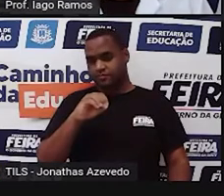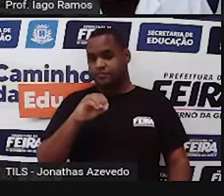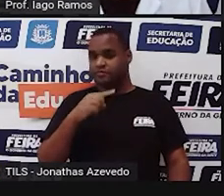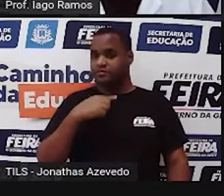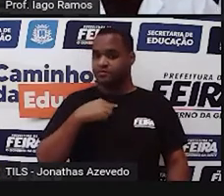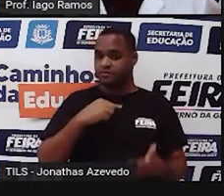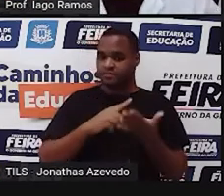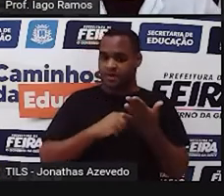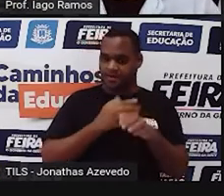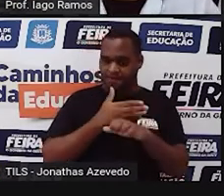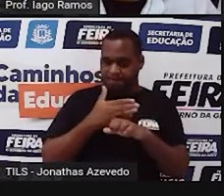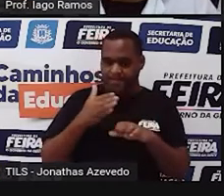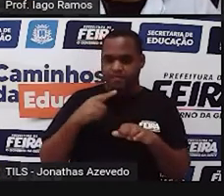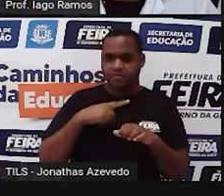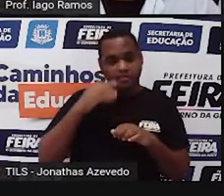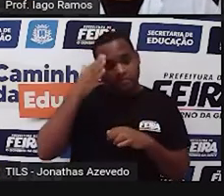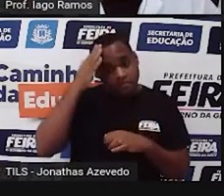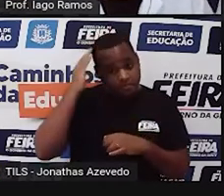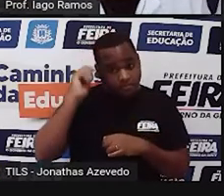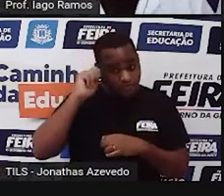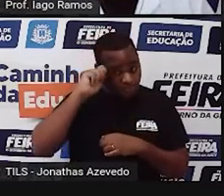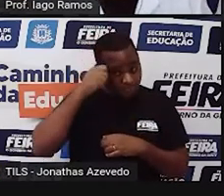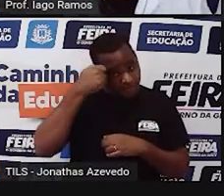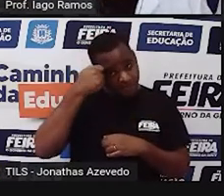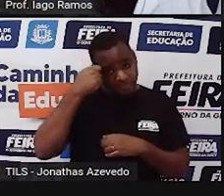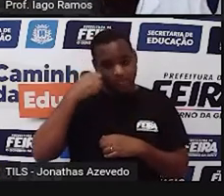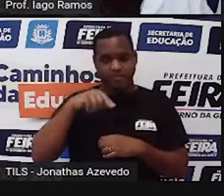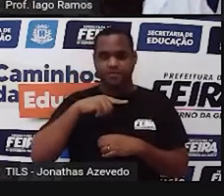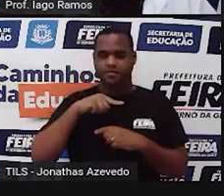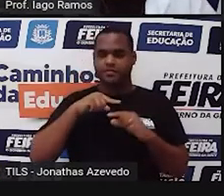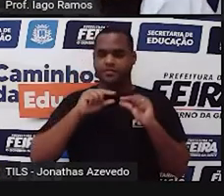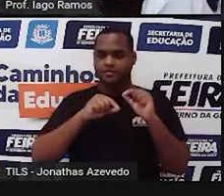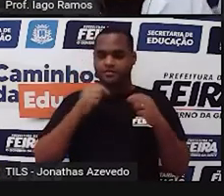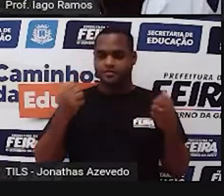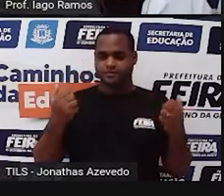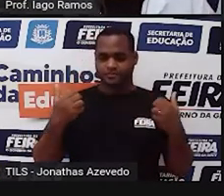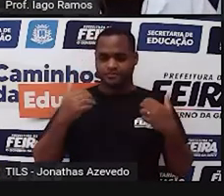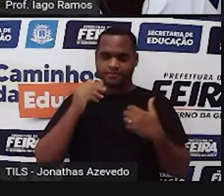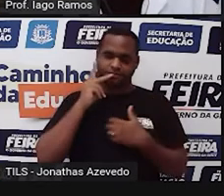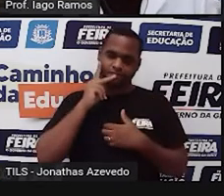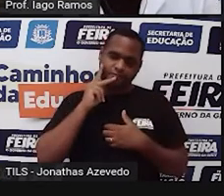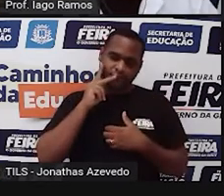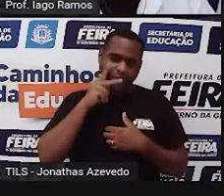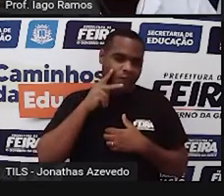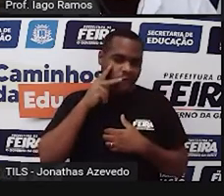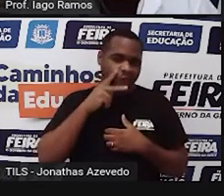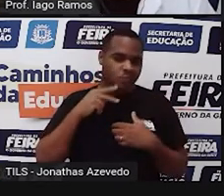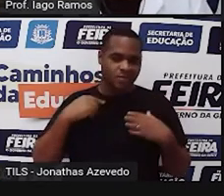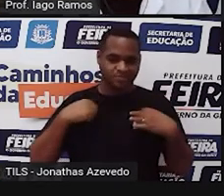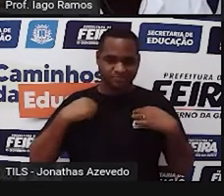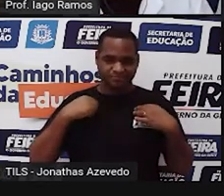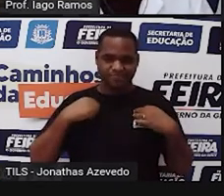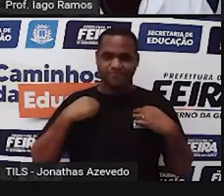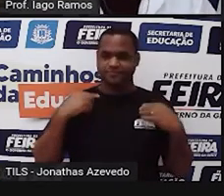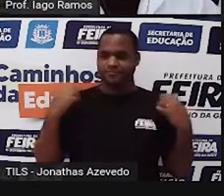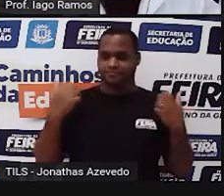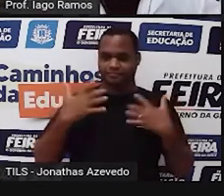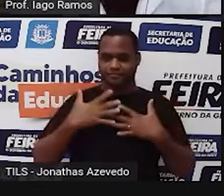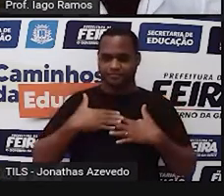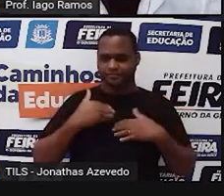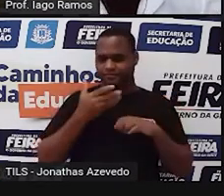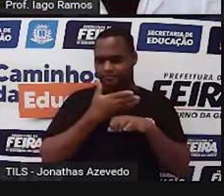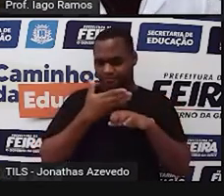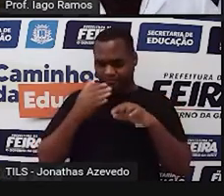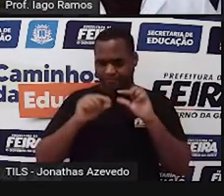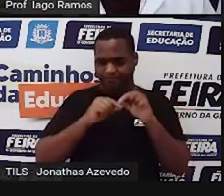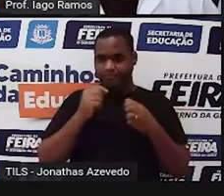branca, o meu cabelo ele é preto, no momento eu visto uma camisa cor de vinho, por cima o jaleco branco e aqui